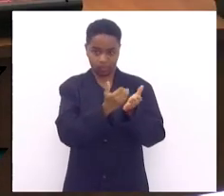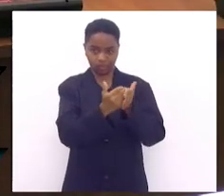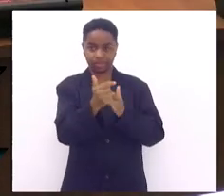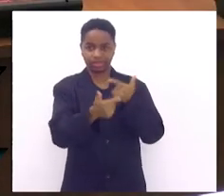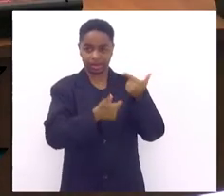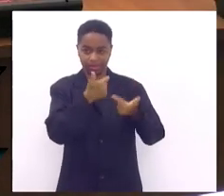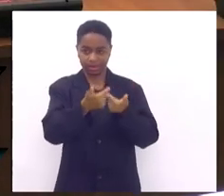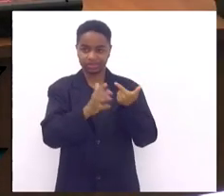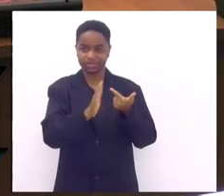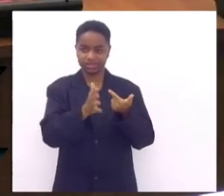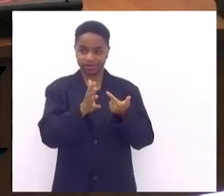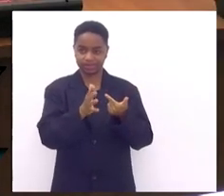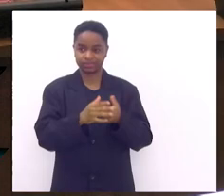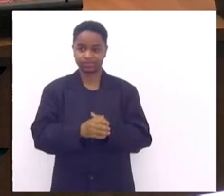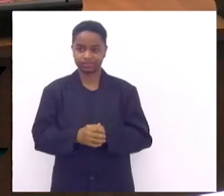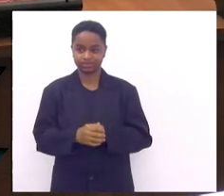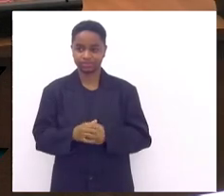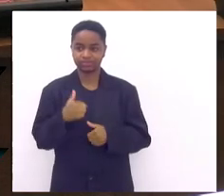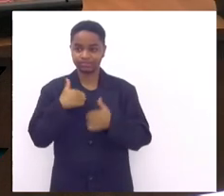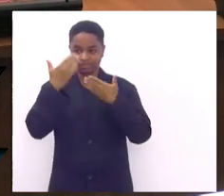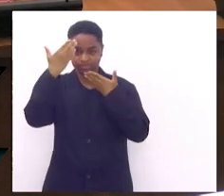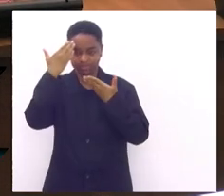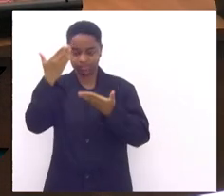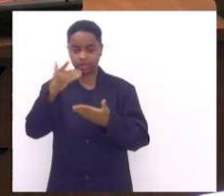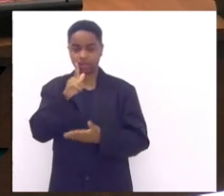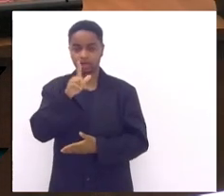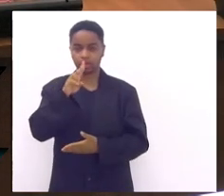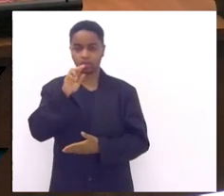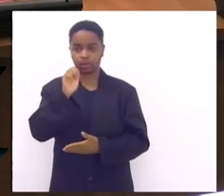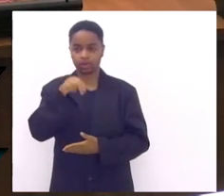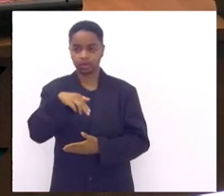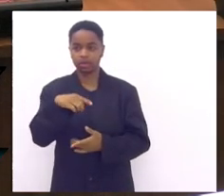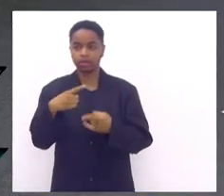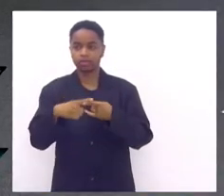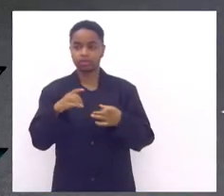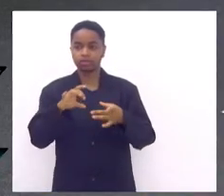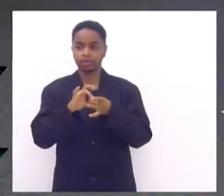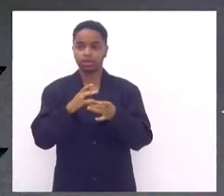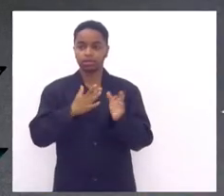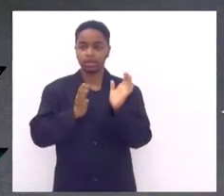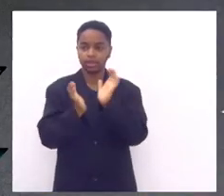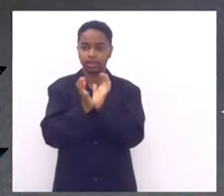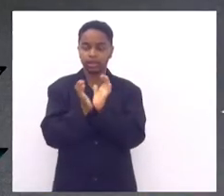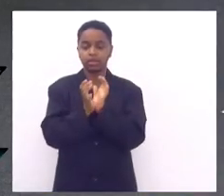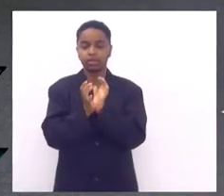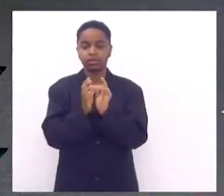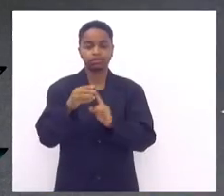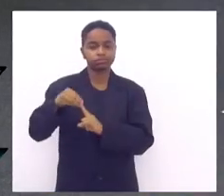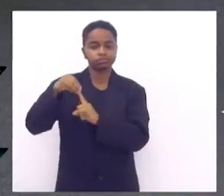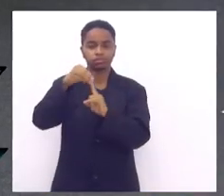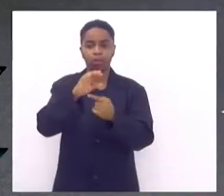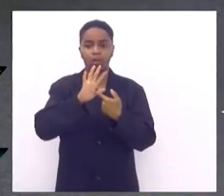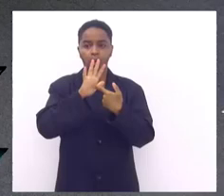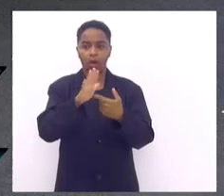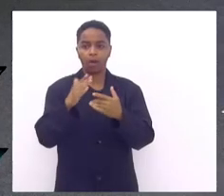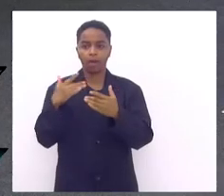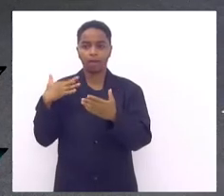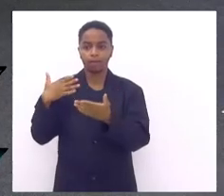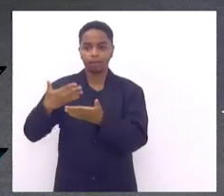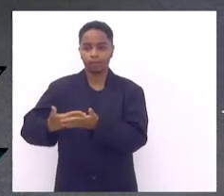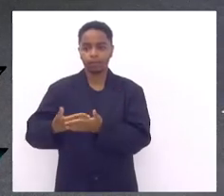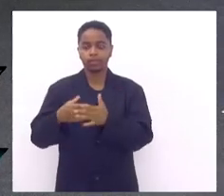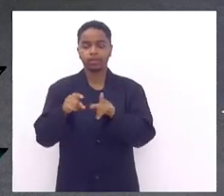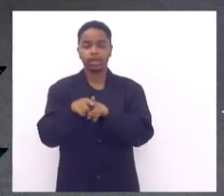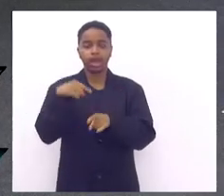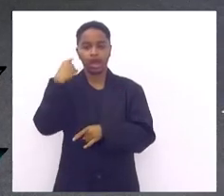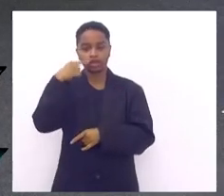desde já queria agradecer o Lua Lima que é um um cara da minha equipe que vem se destacando muito nesses últimos meses advogado